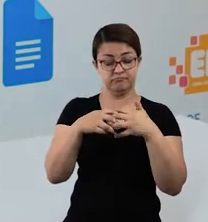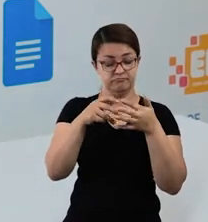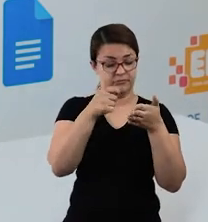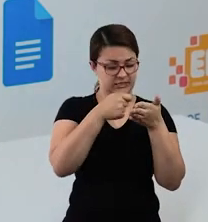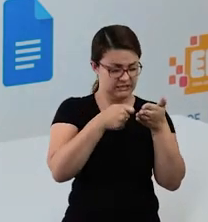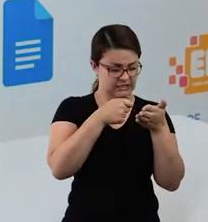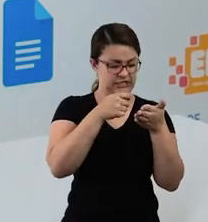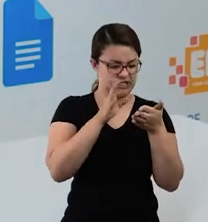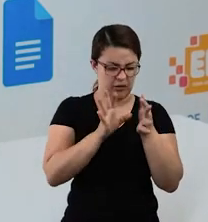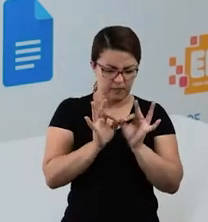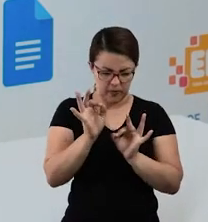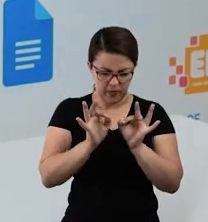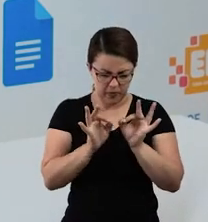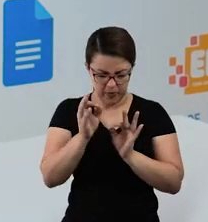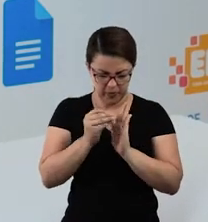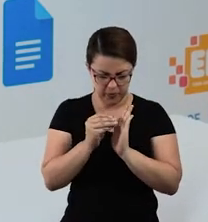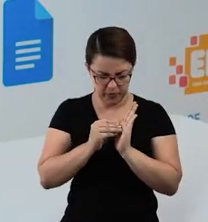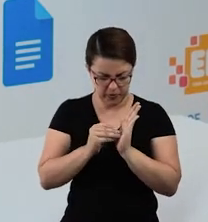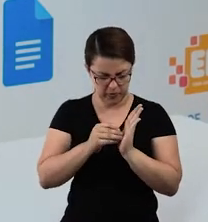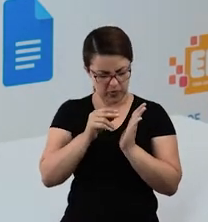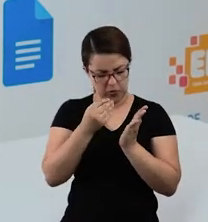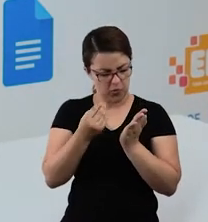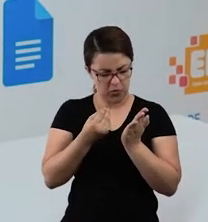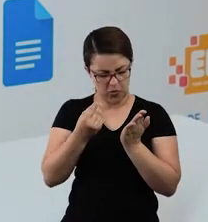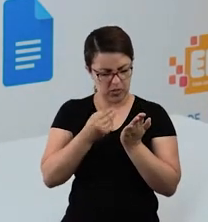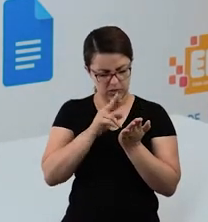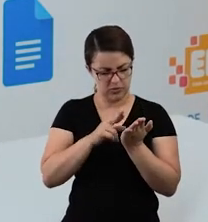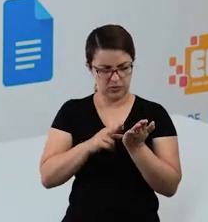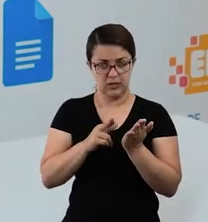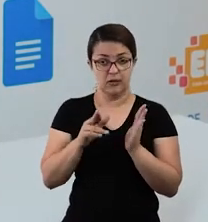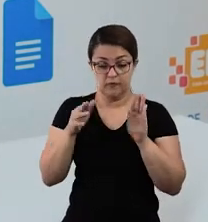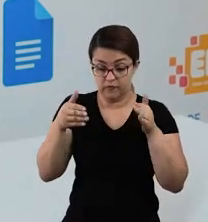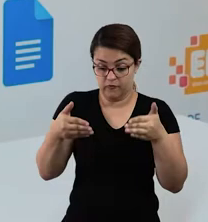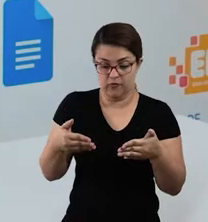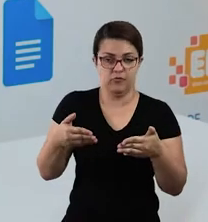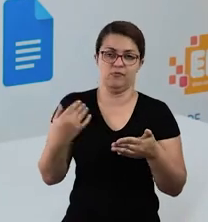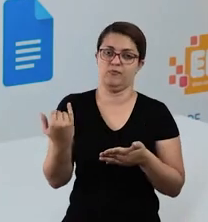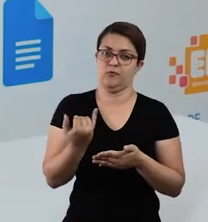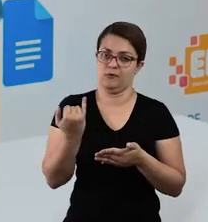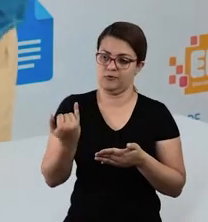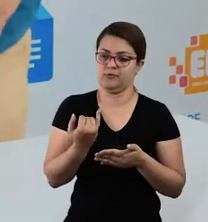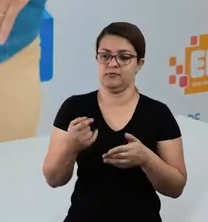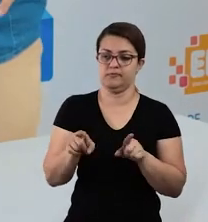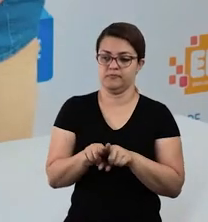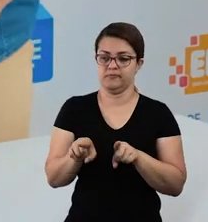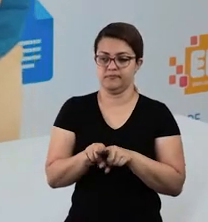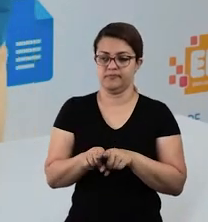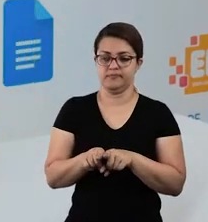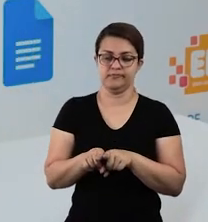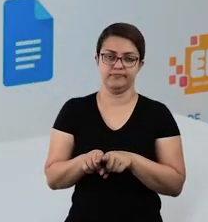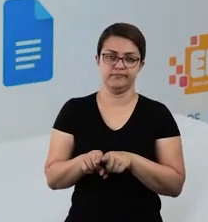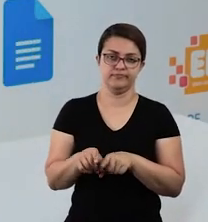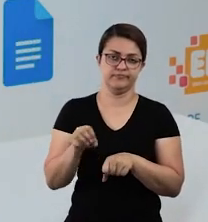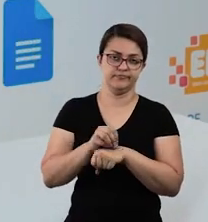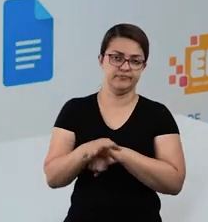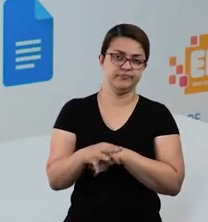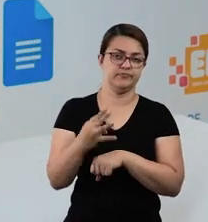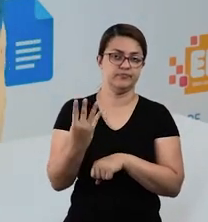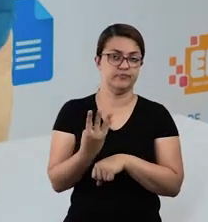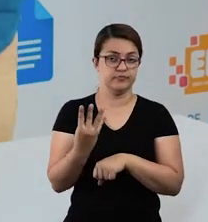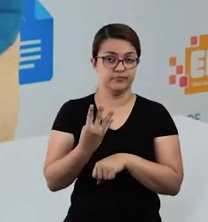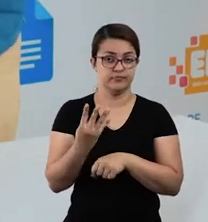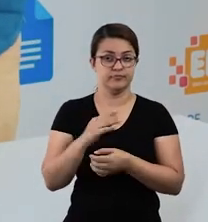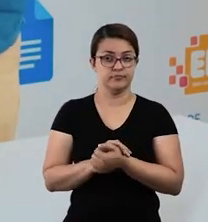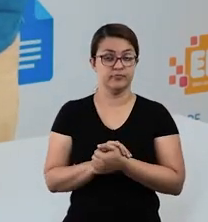pensa como você vai resolver aquele problema, tudo bem? Concentração é sempre muito importante. Dica 4.